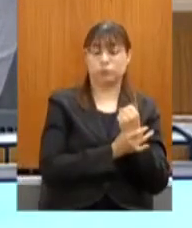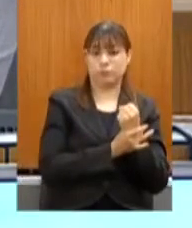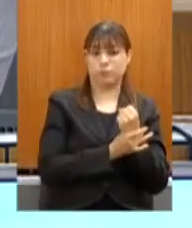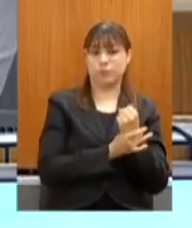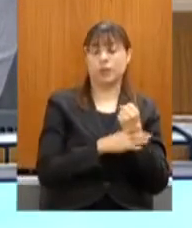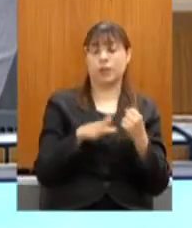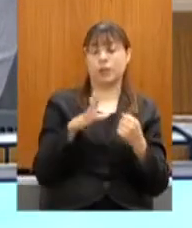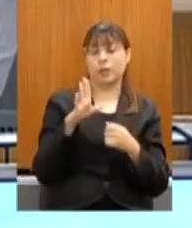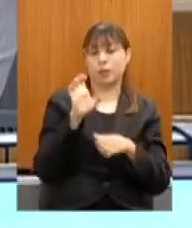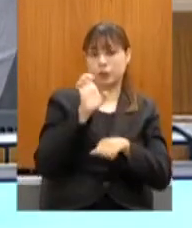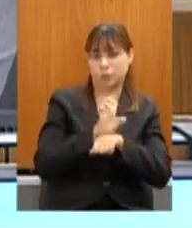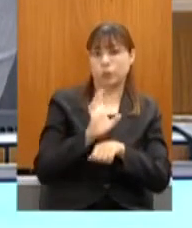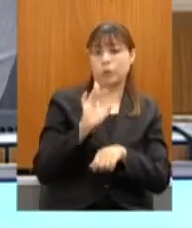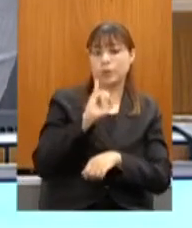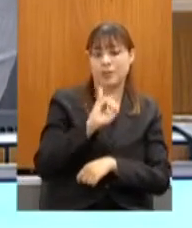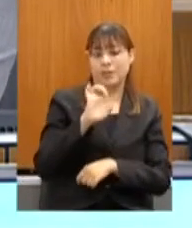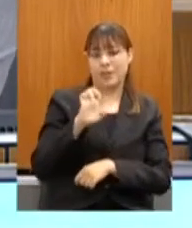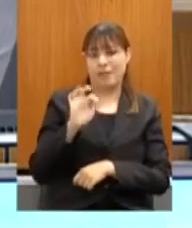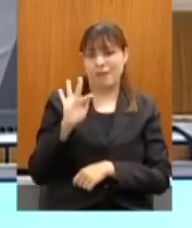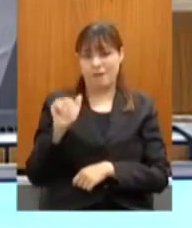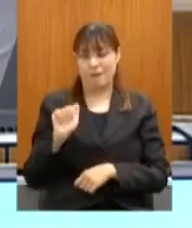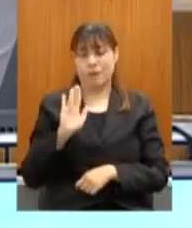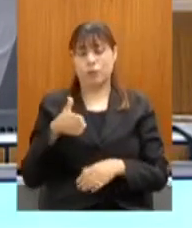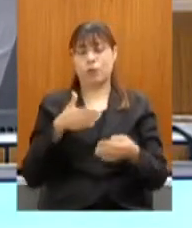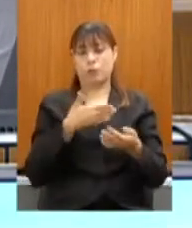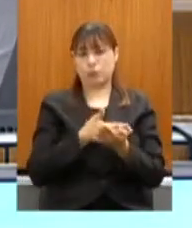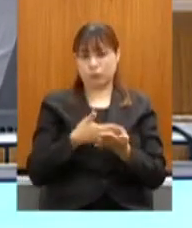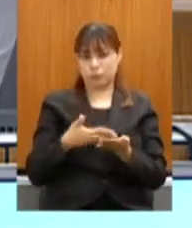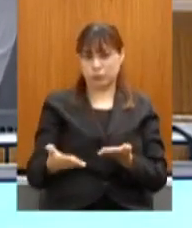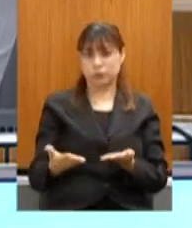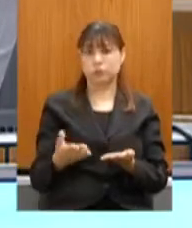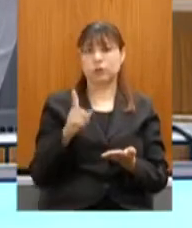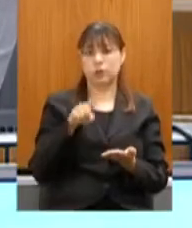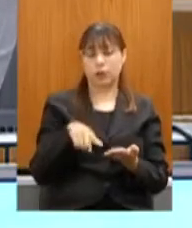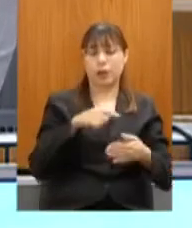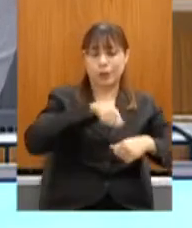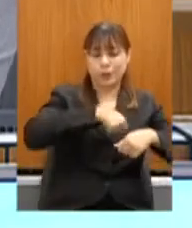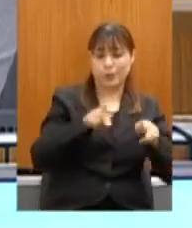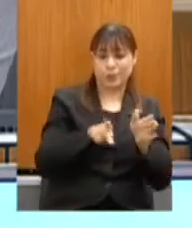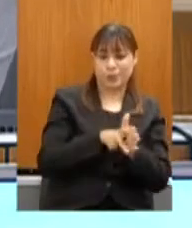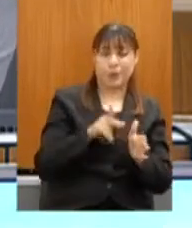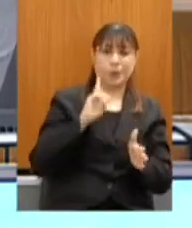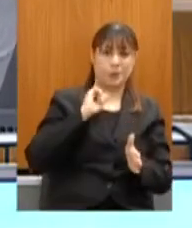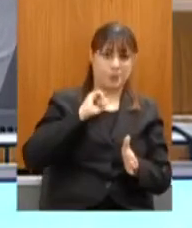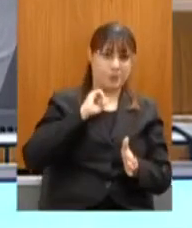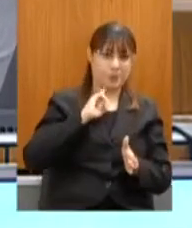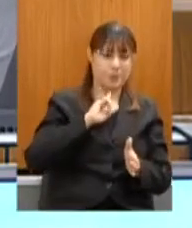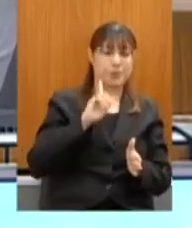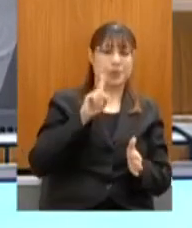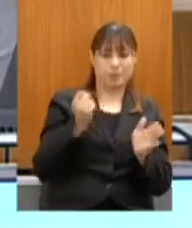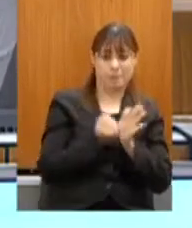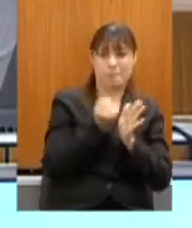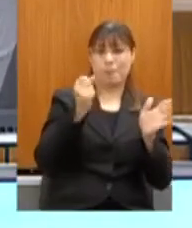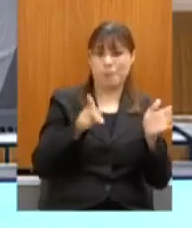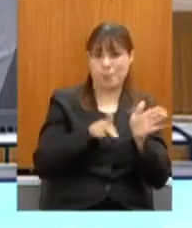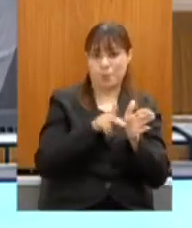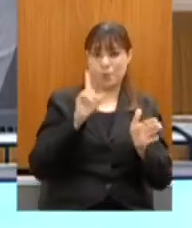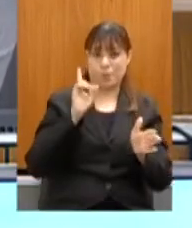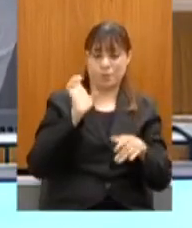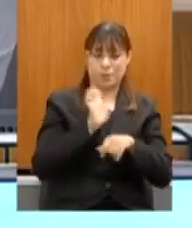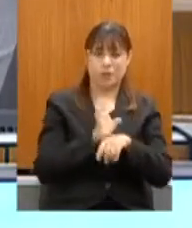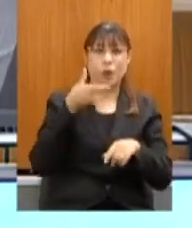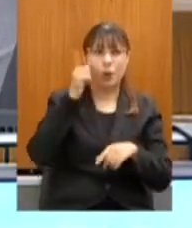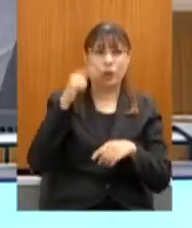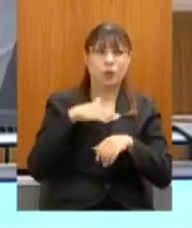começou, o trabalho de proteger a cozinha mineira como patrimônio cultural do Estado. Ontem, eu conversei com a Larissa,